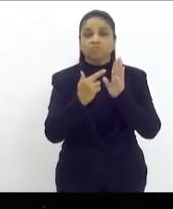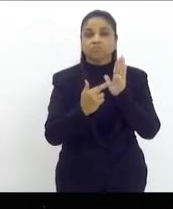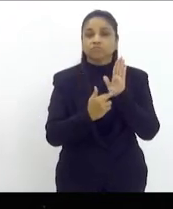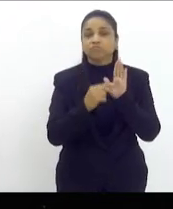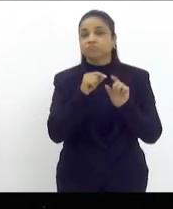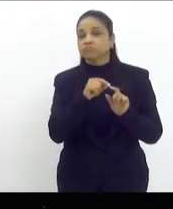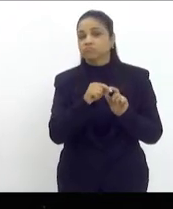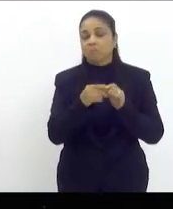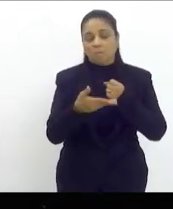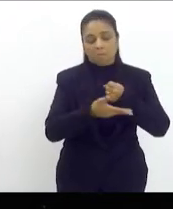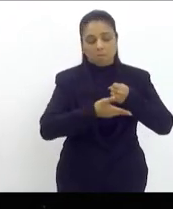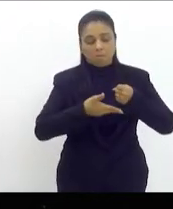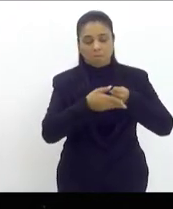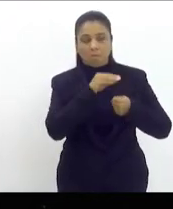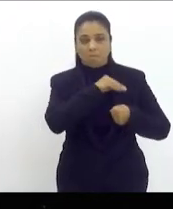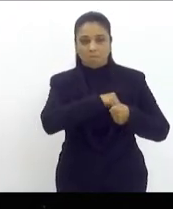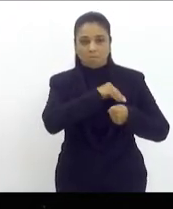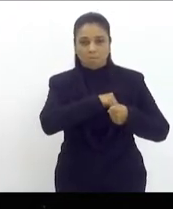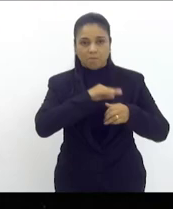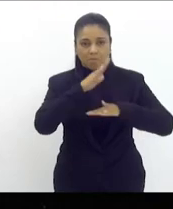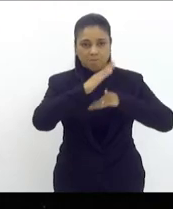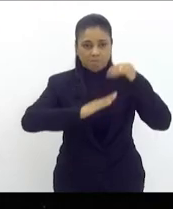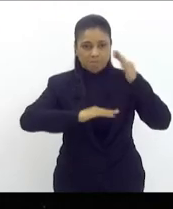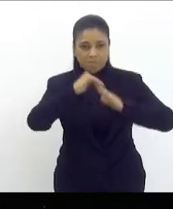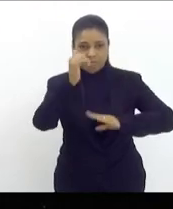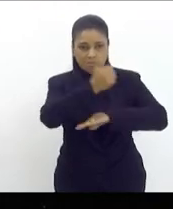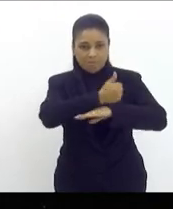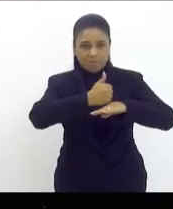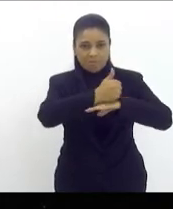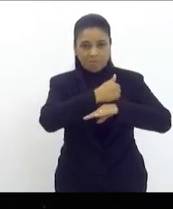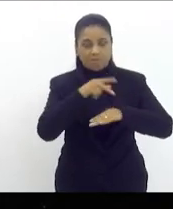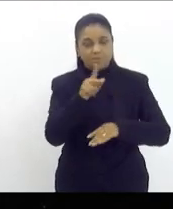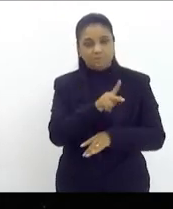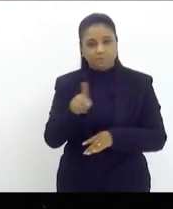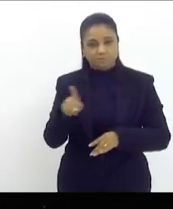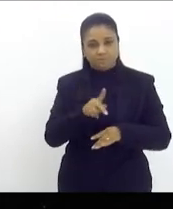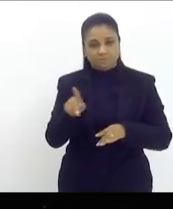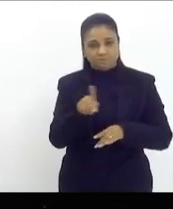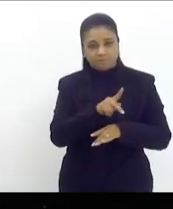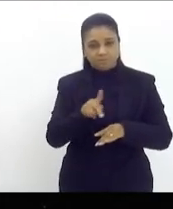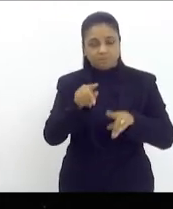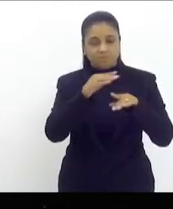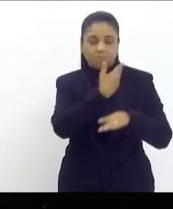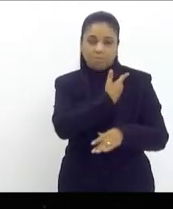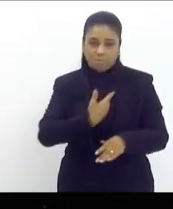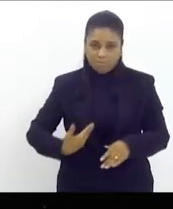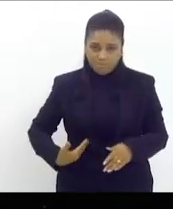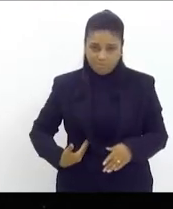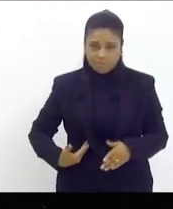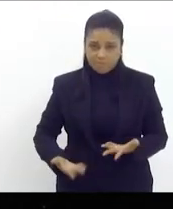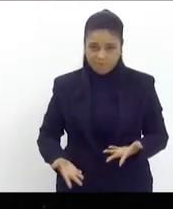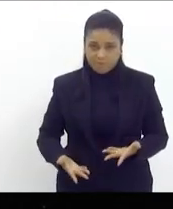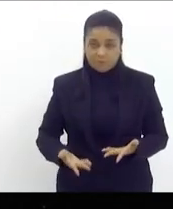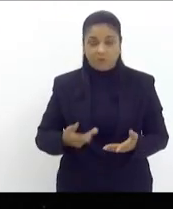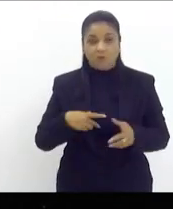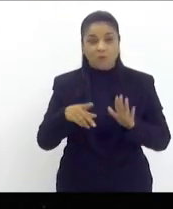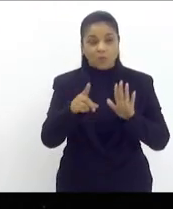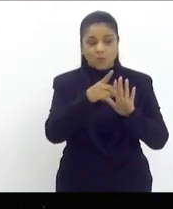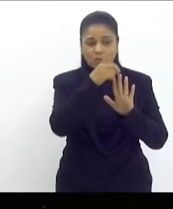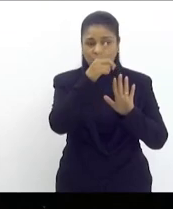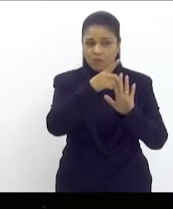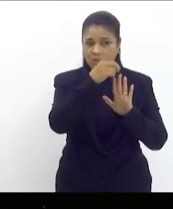profissional nacional para os profissionais do magistério público ou seja o decreto